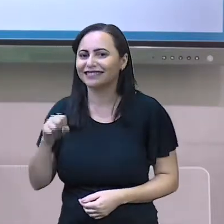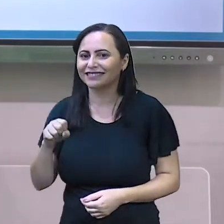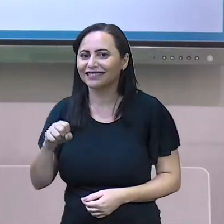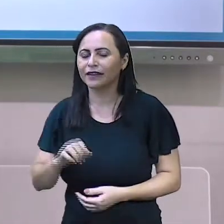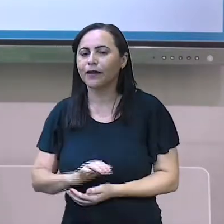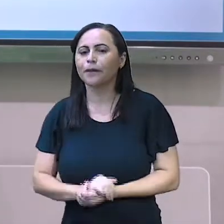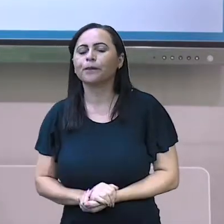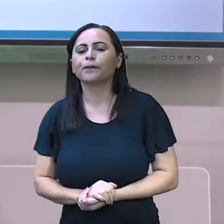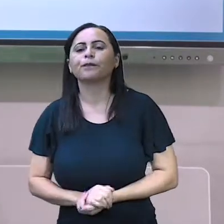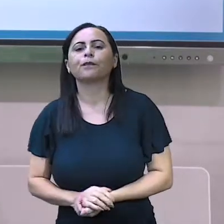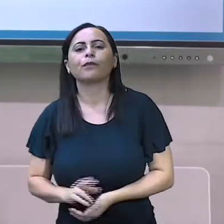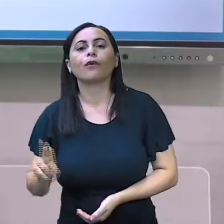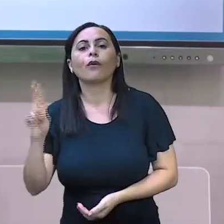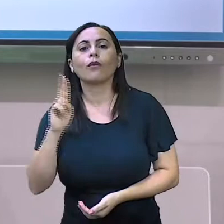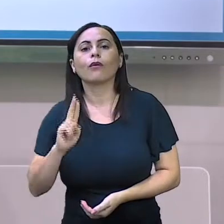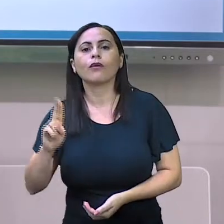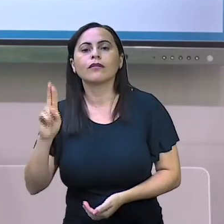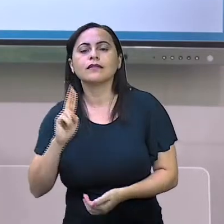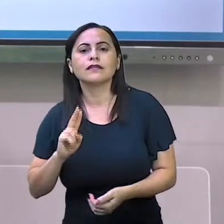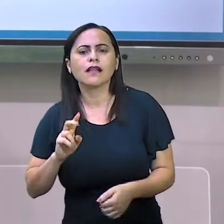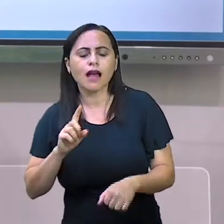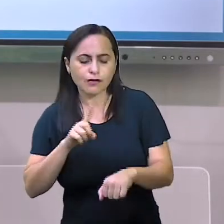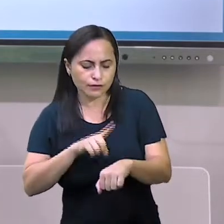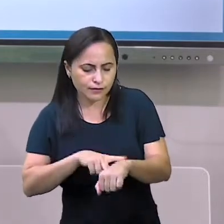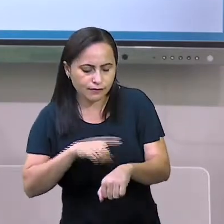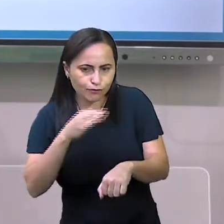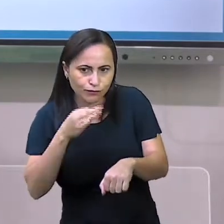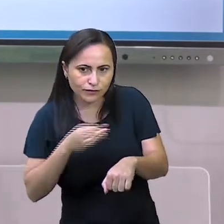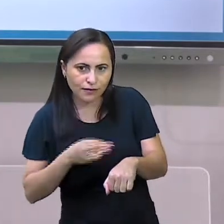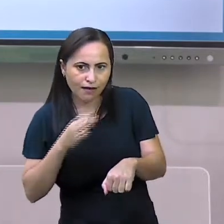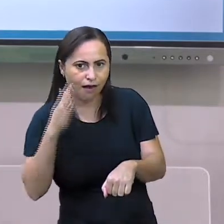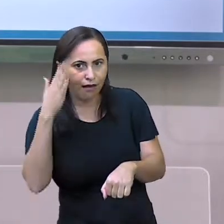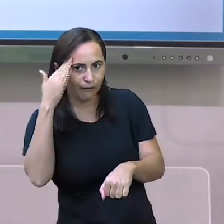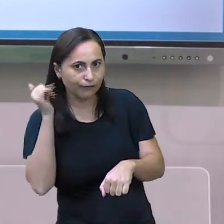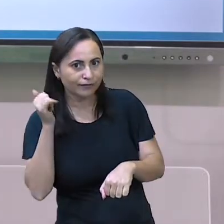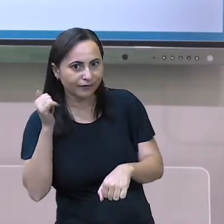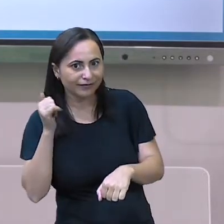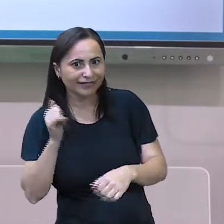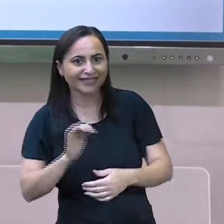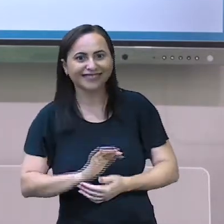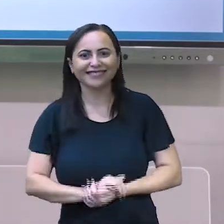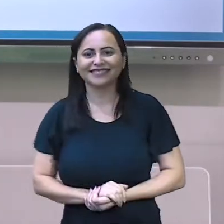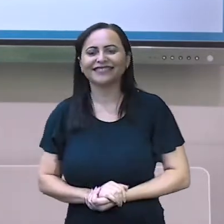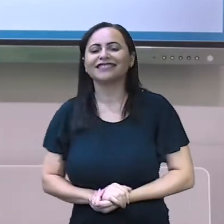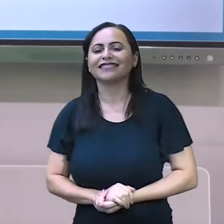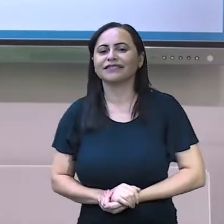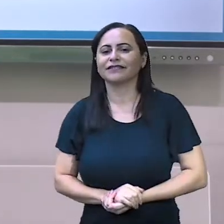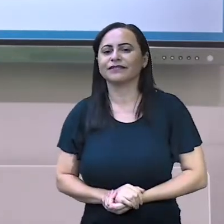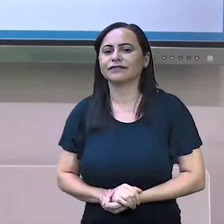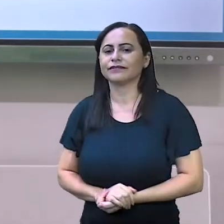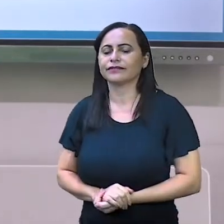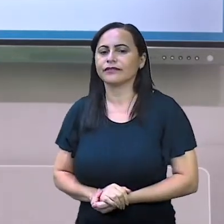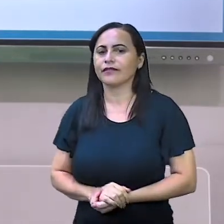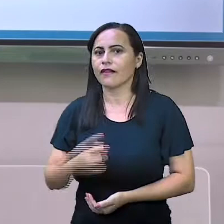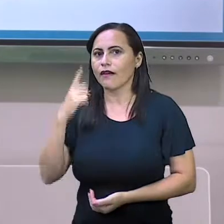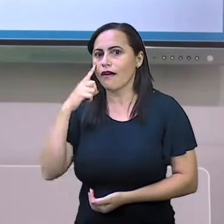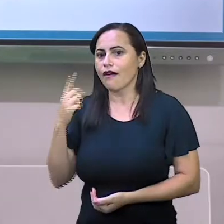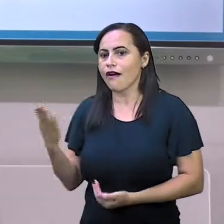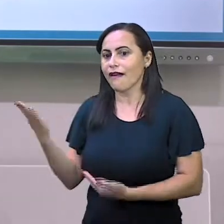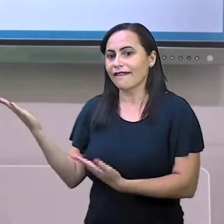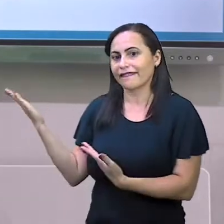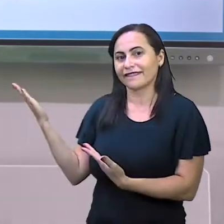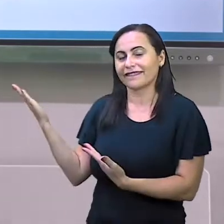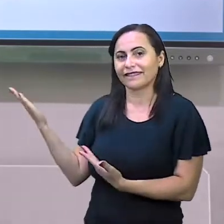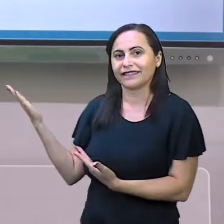relógio serve para marcar o tempo. Sim, criançada! Olha aqui!